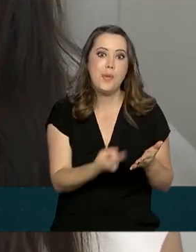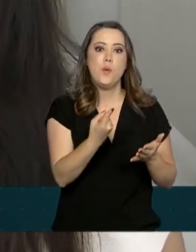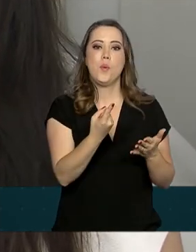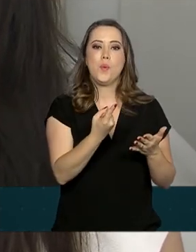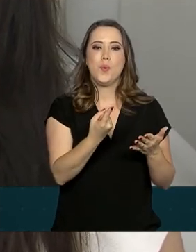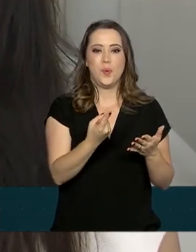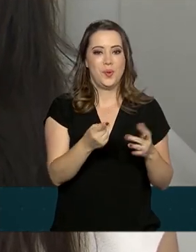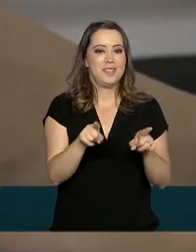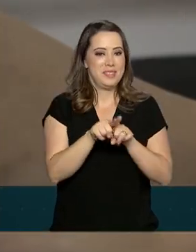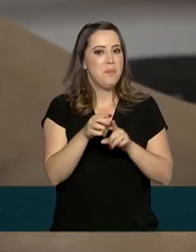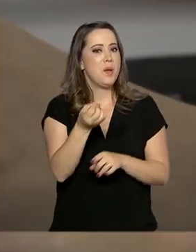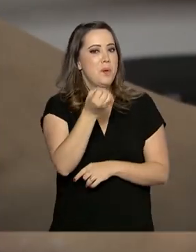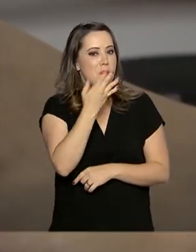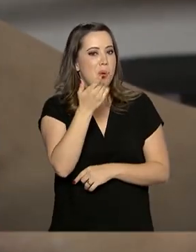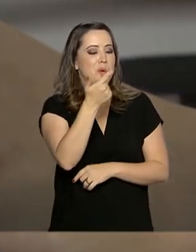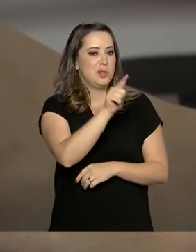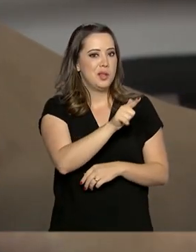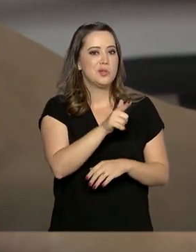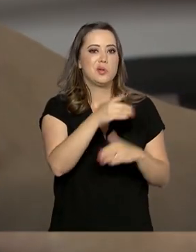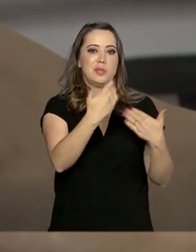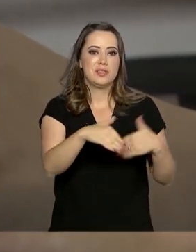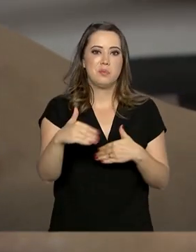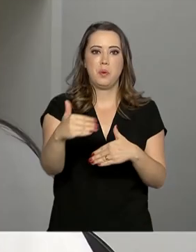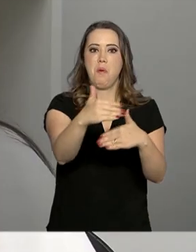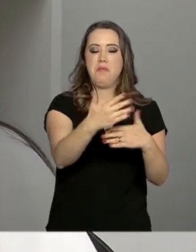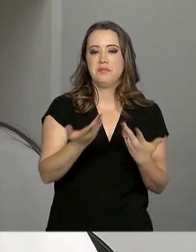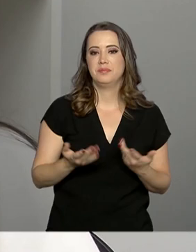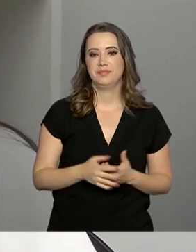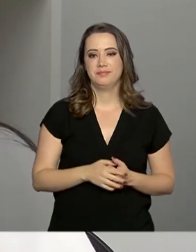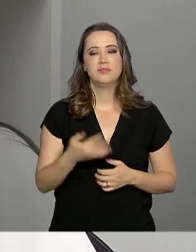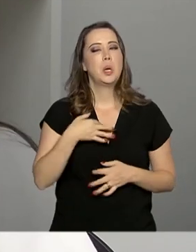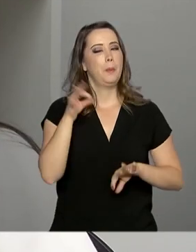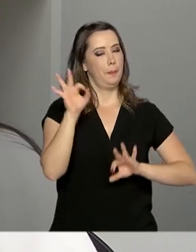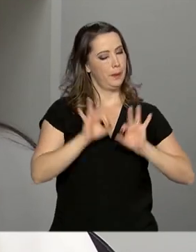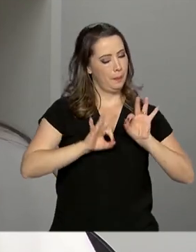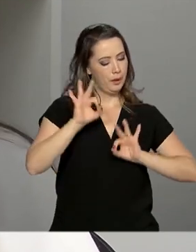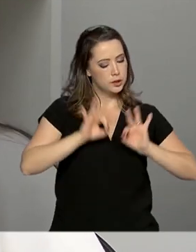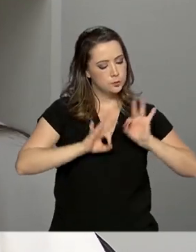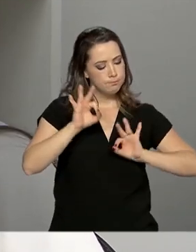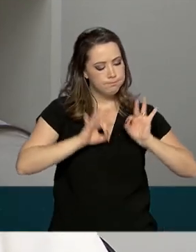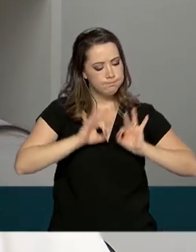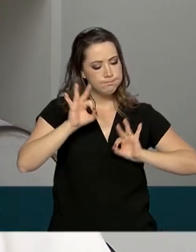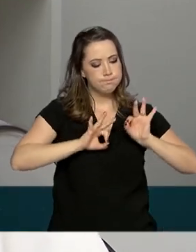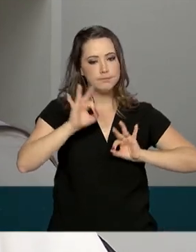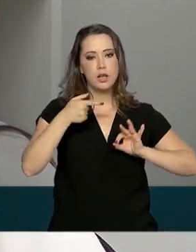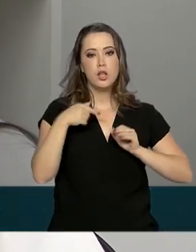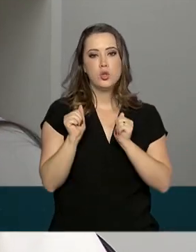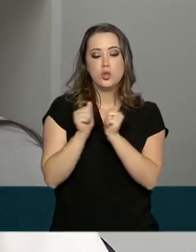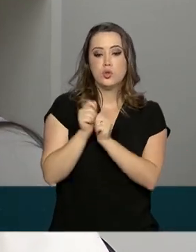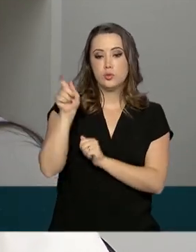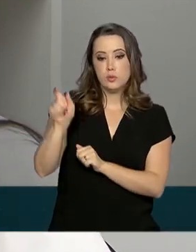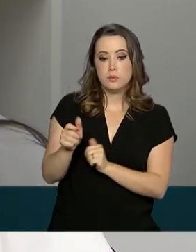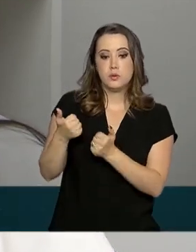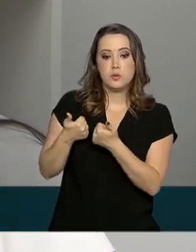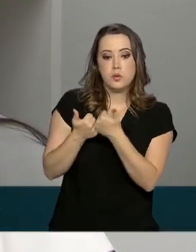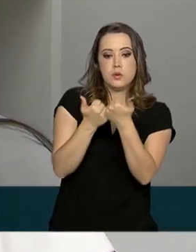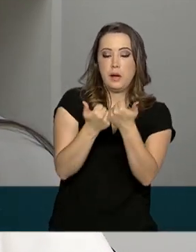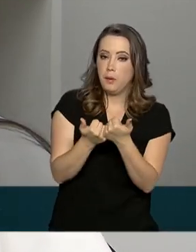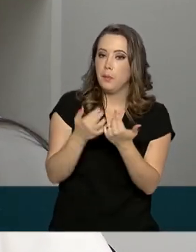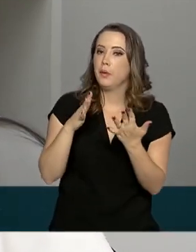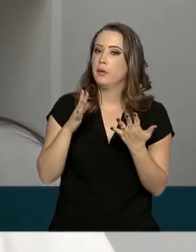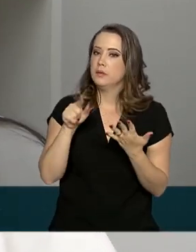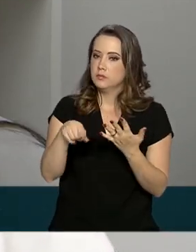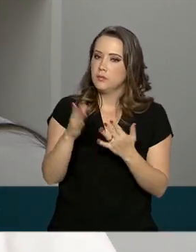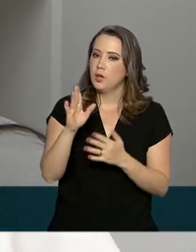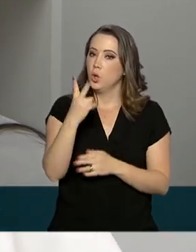e também se saiu bem nas outras provas do exame. Eu me preparei muito com a ajuda dos professores aqui da academia. Eu fazia